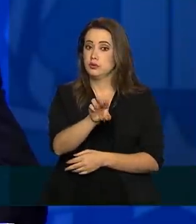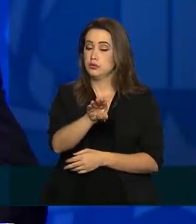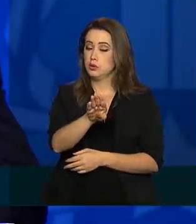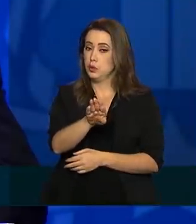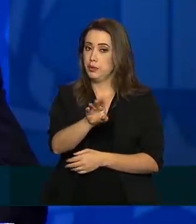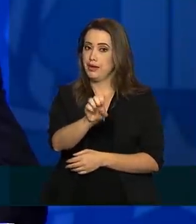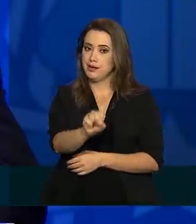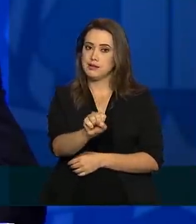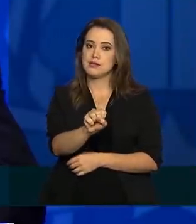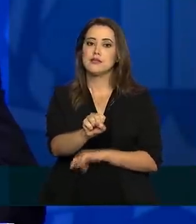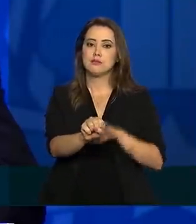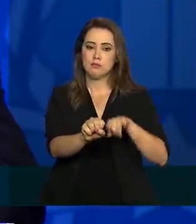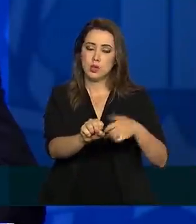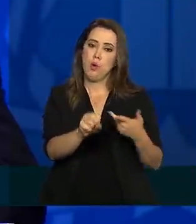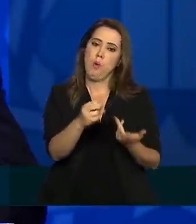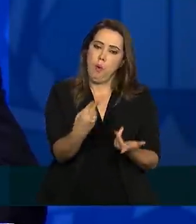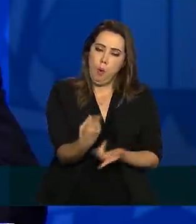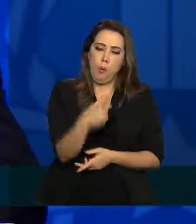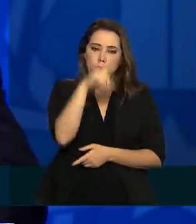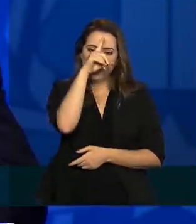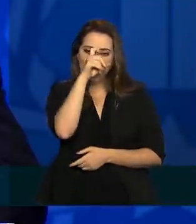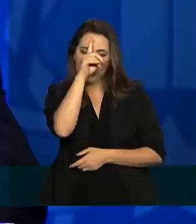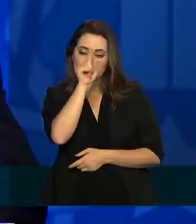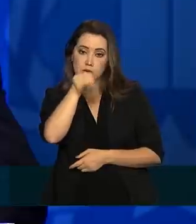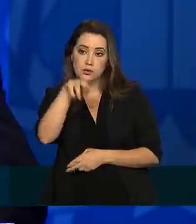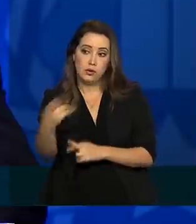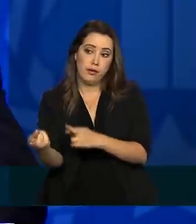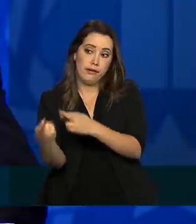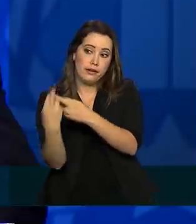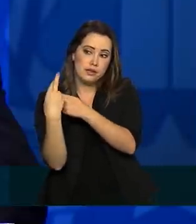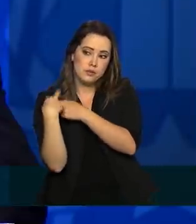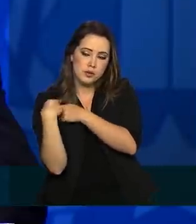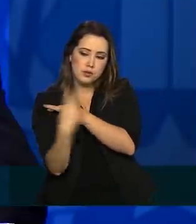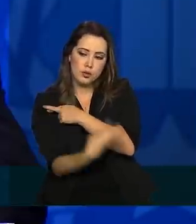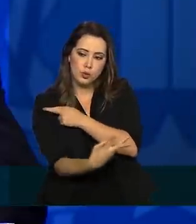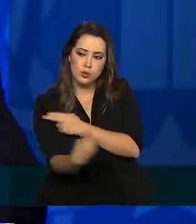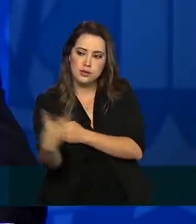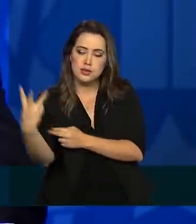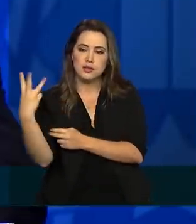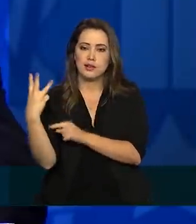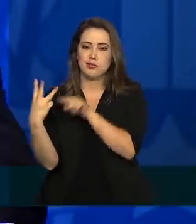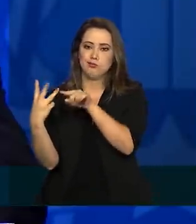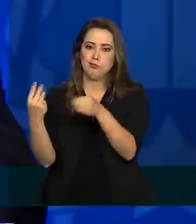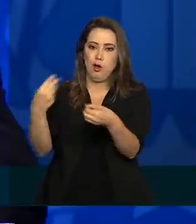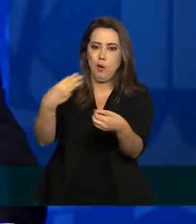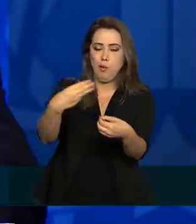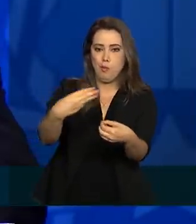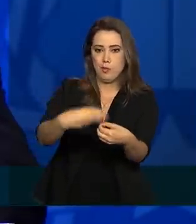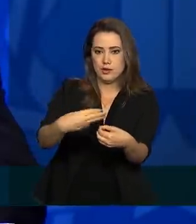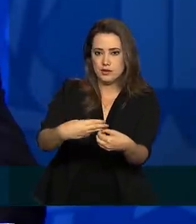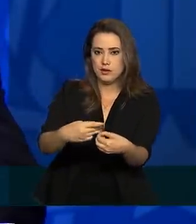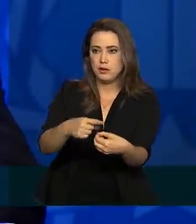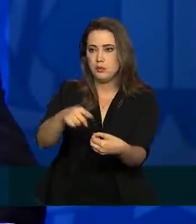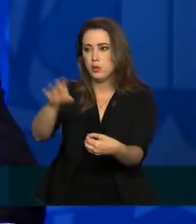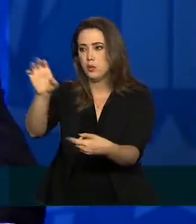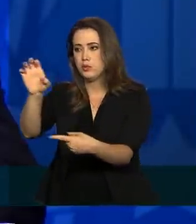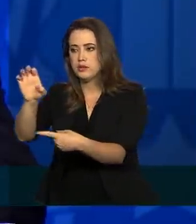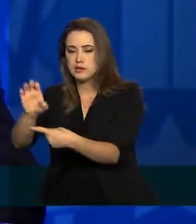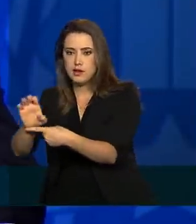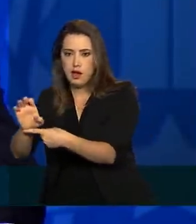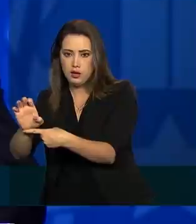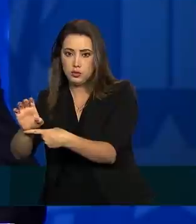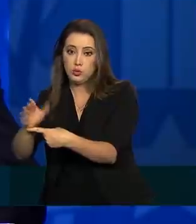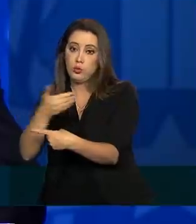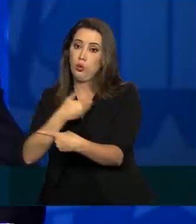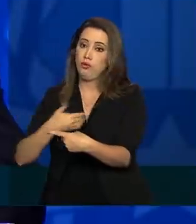nos hospitais. Então, isso aí, dentro da responsabilização tripartite, cabe a Estados e municípios e nós disponibilizamos